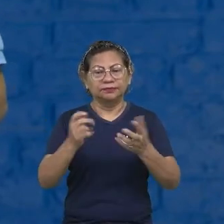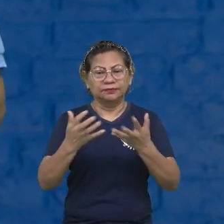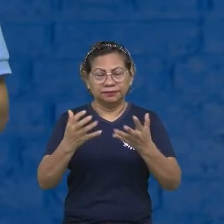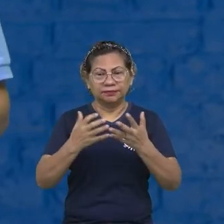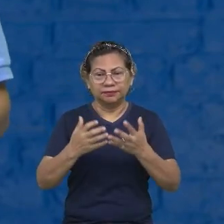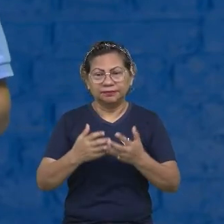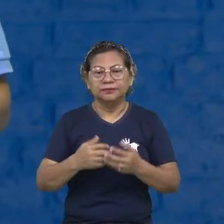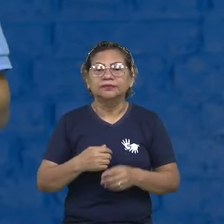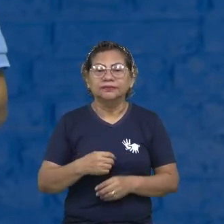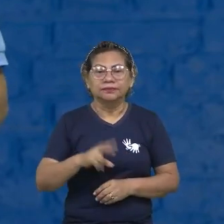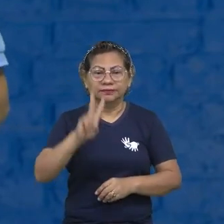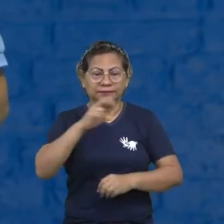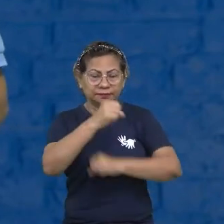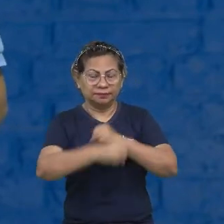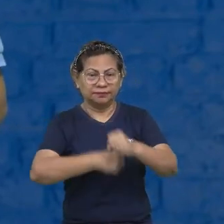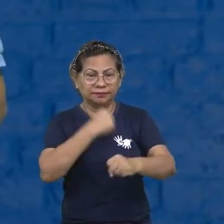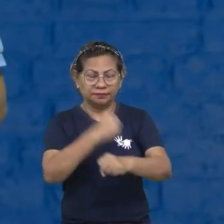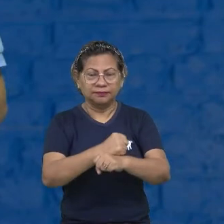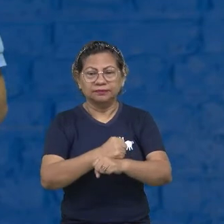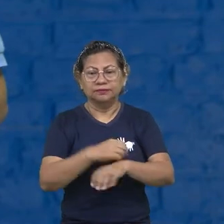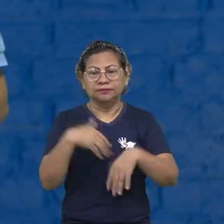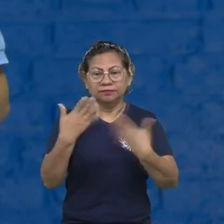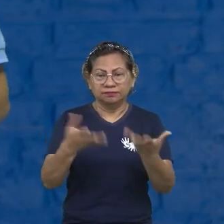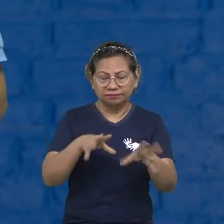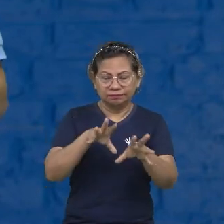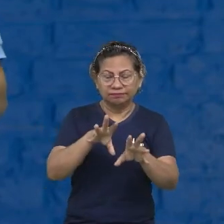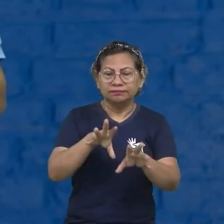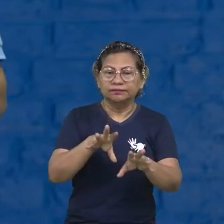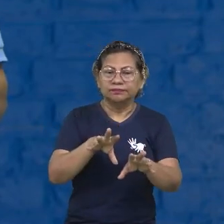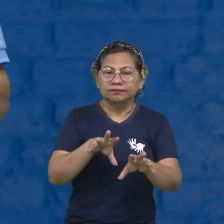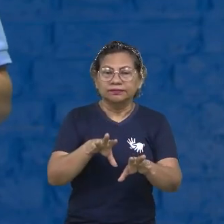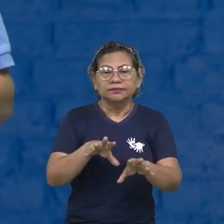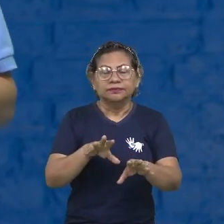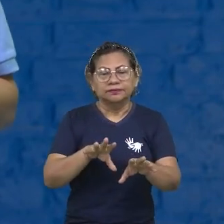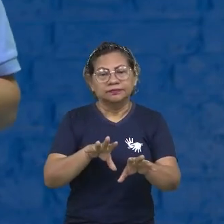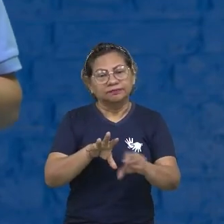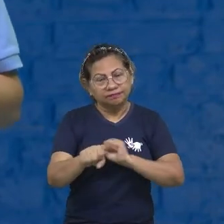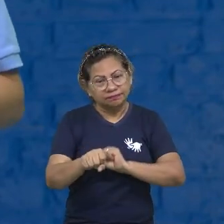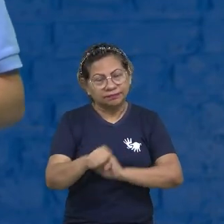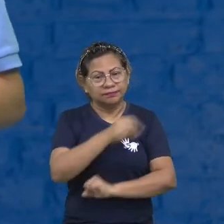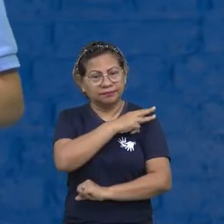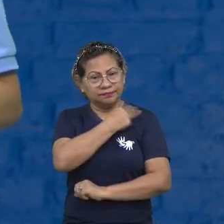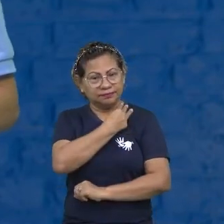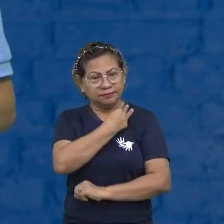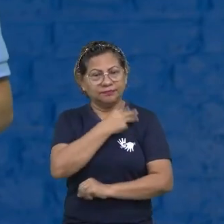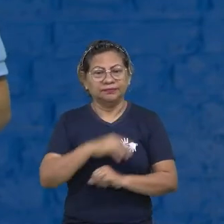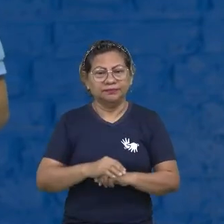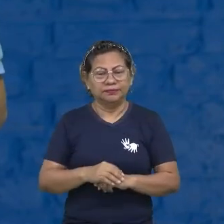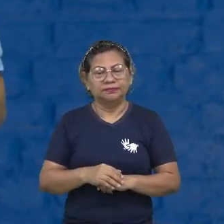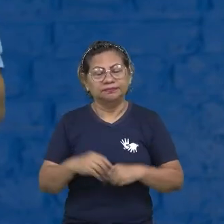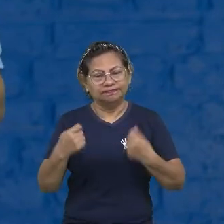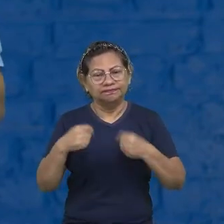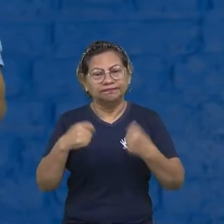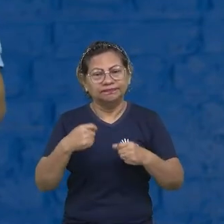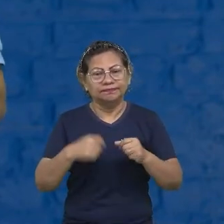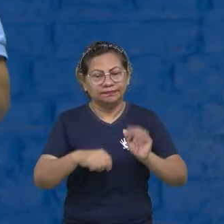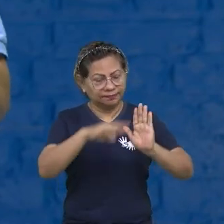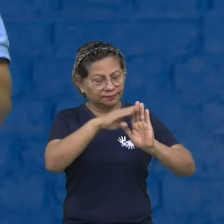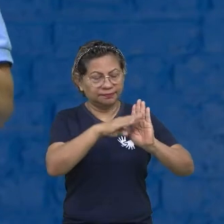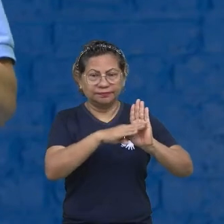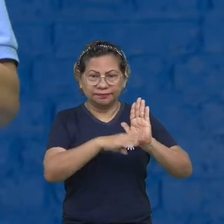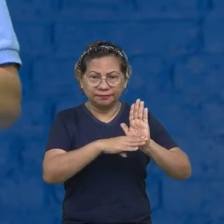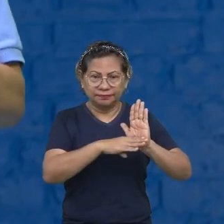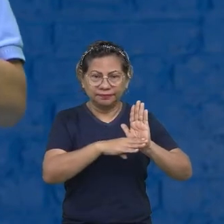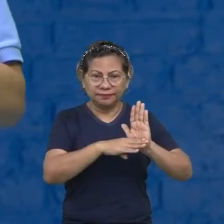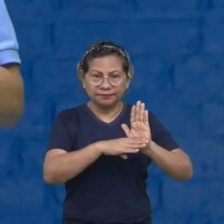anos, a três anos, quando eu terminar o ensino médio? Eu tenho que fazer todo um roteiro. E é através do quê?